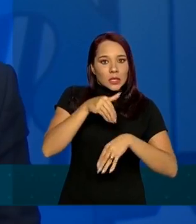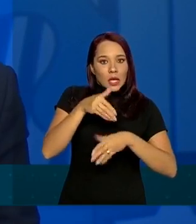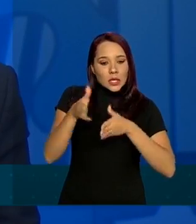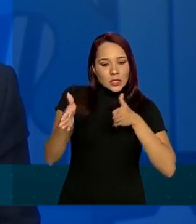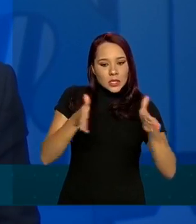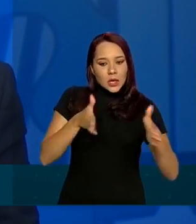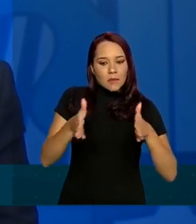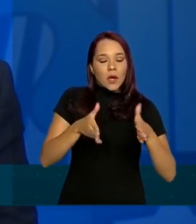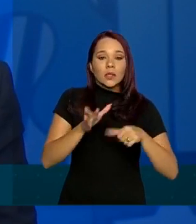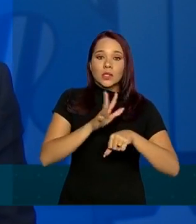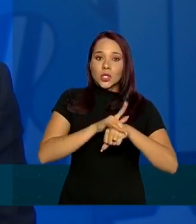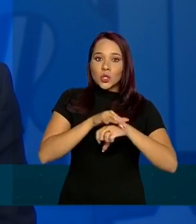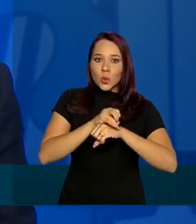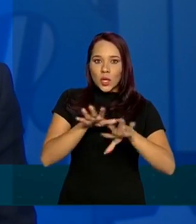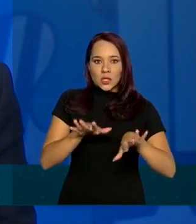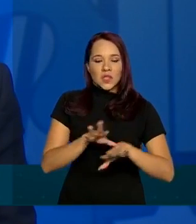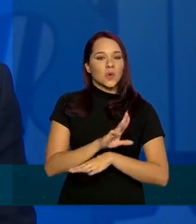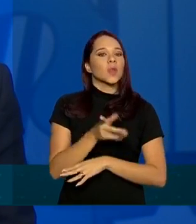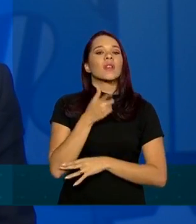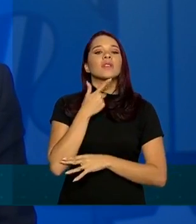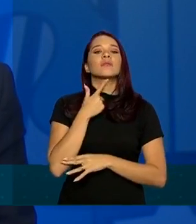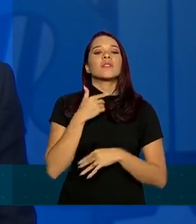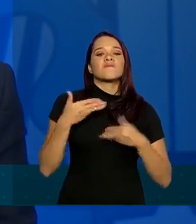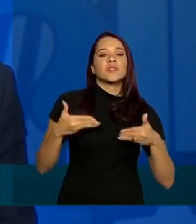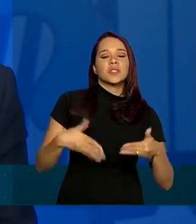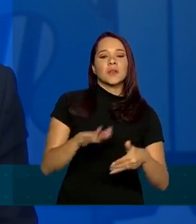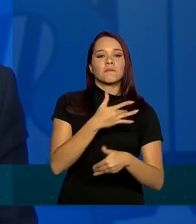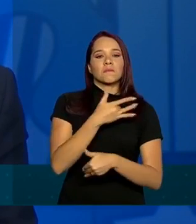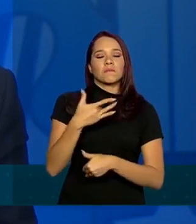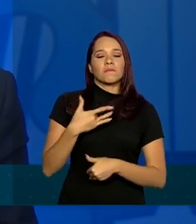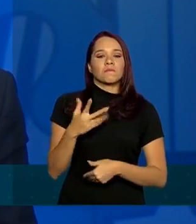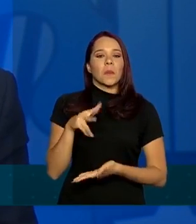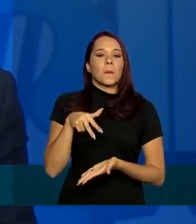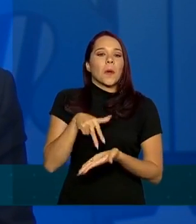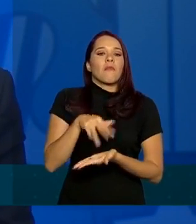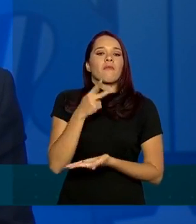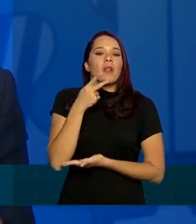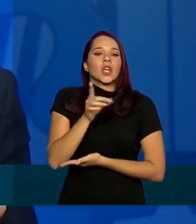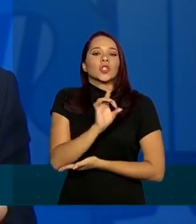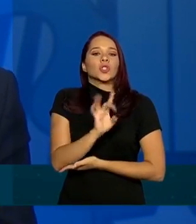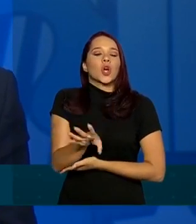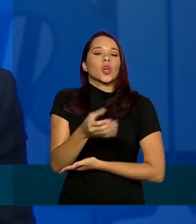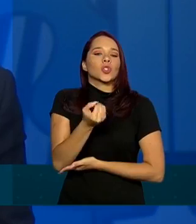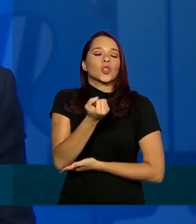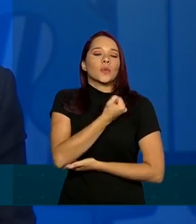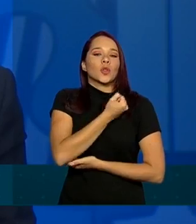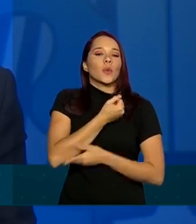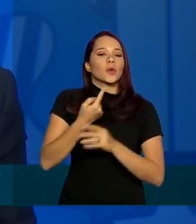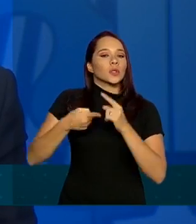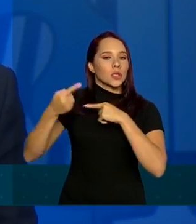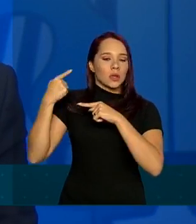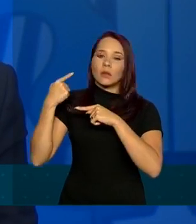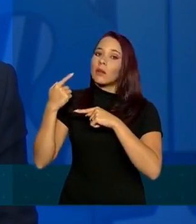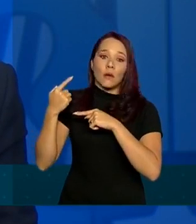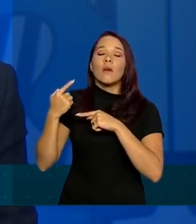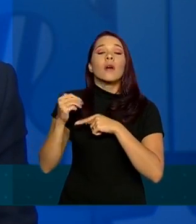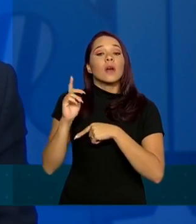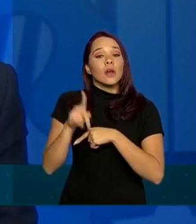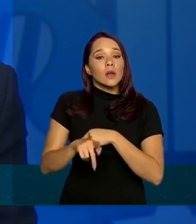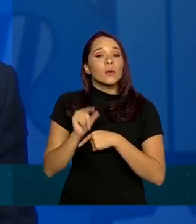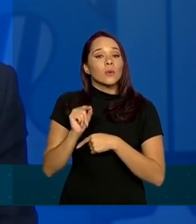então não é um desejo do ministério da saúde uma imposição de falar só sobre dados anteriores mas sim